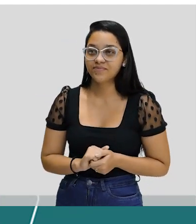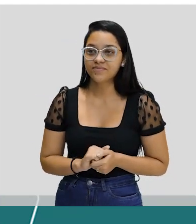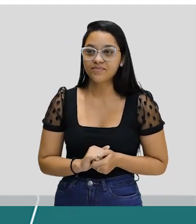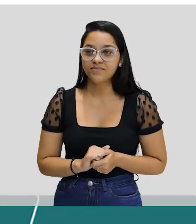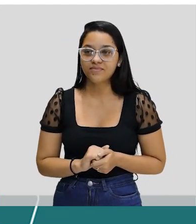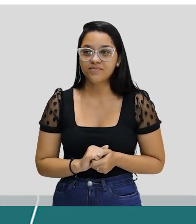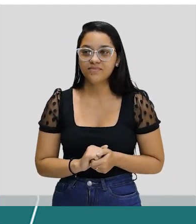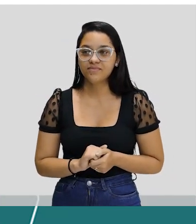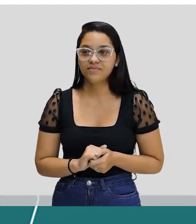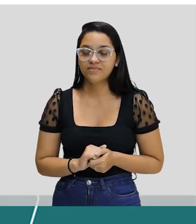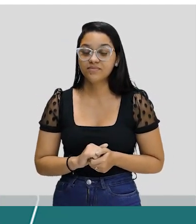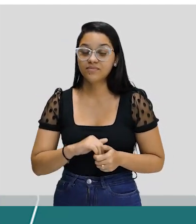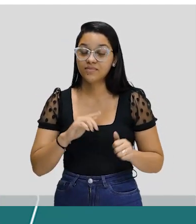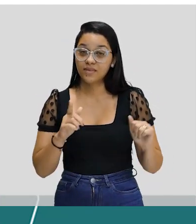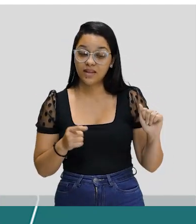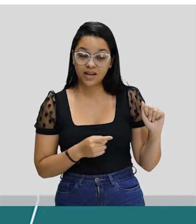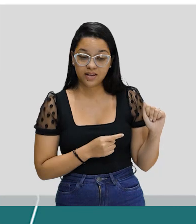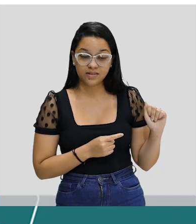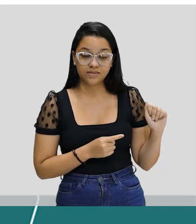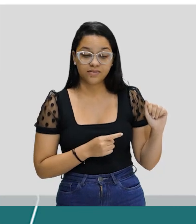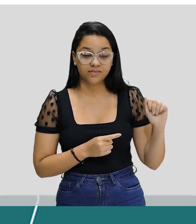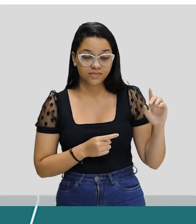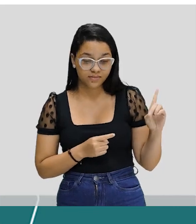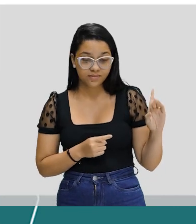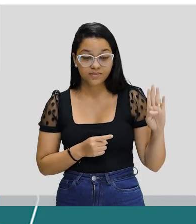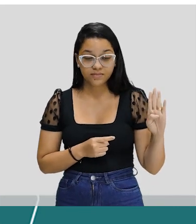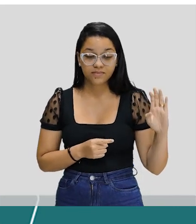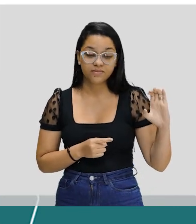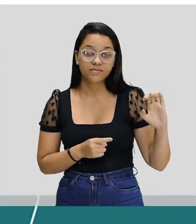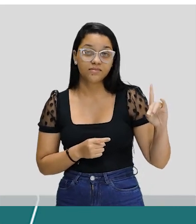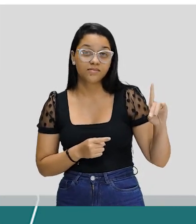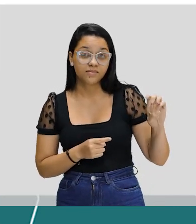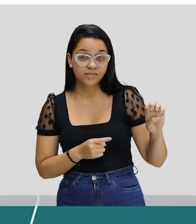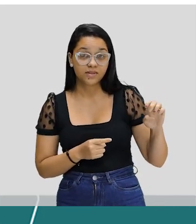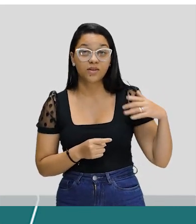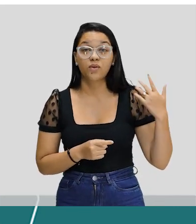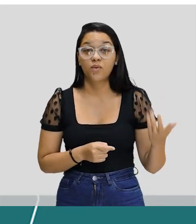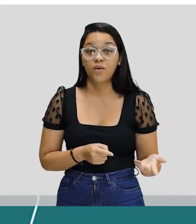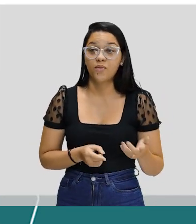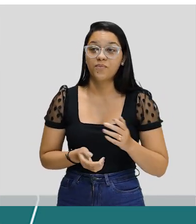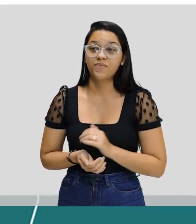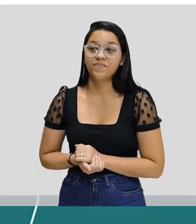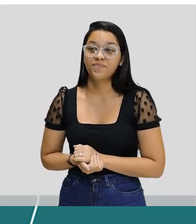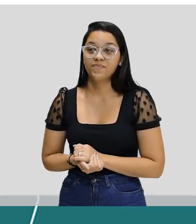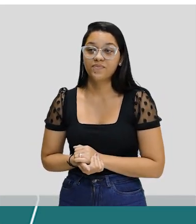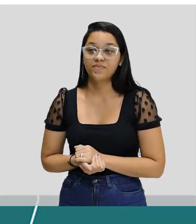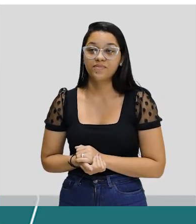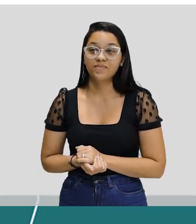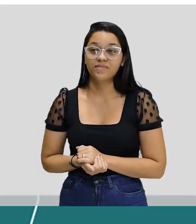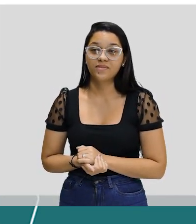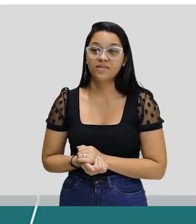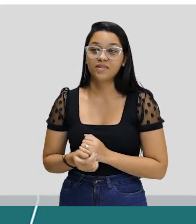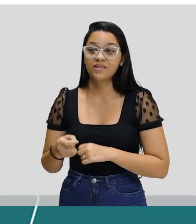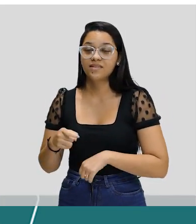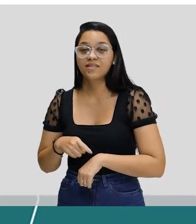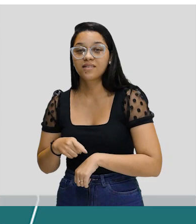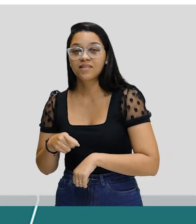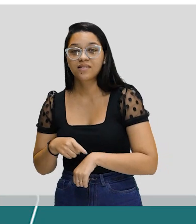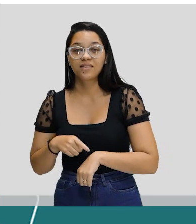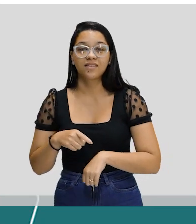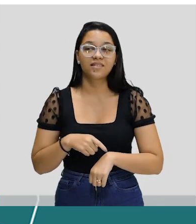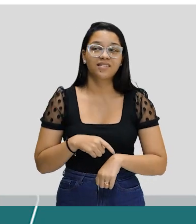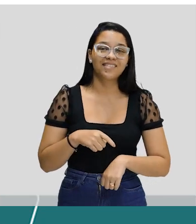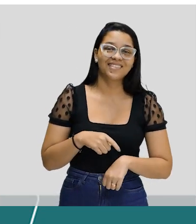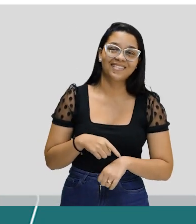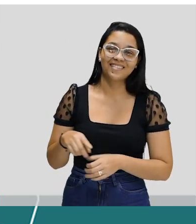Elas alternativas aqui pra vocês. São aditiva, adversativa, conclusiva, explicativa ou alternativa. Vou dar tempo pra vocês pensarem. Vamos